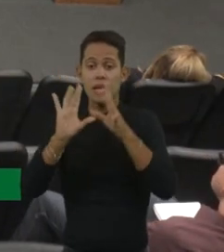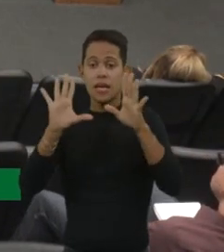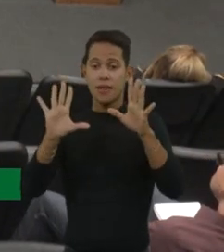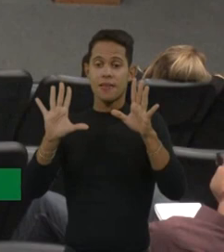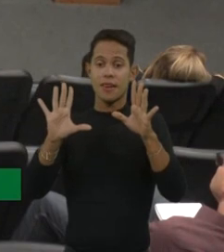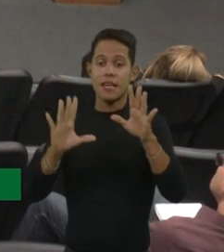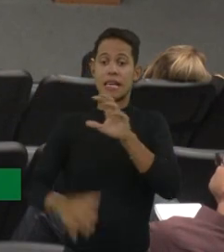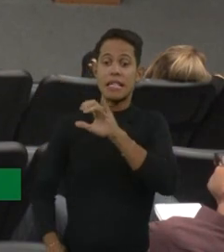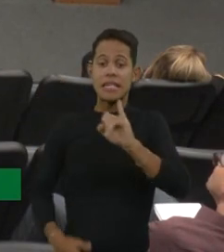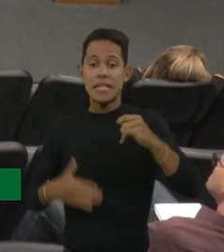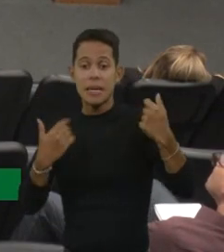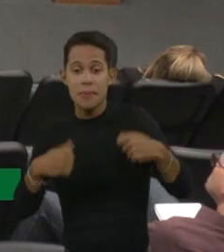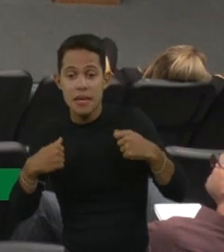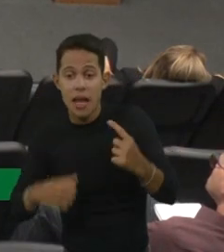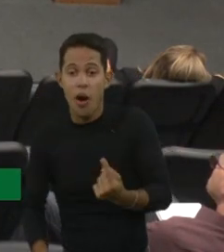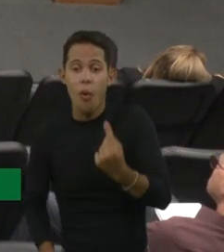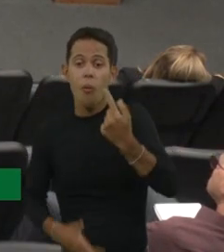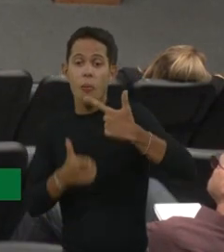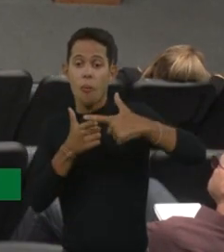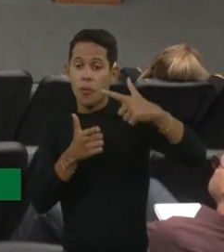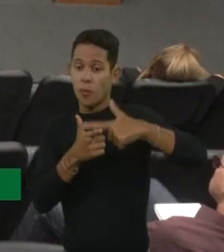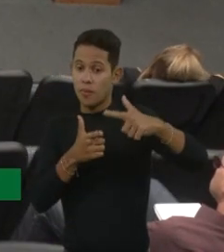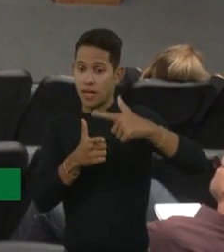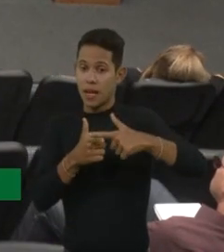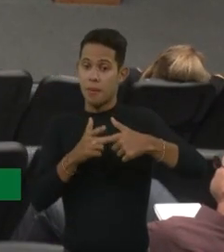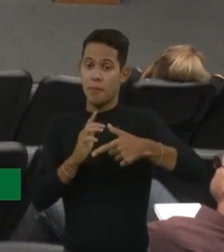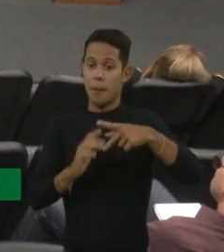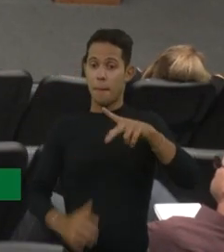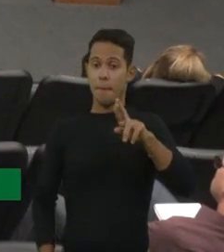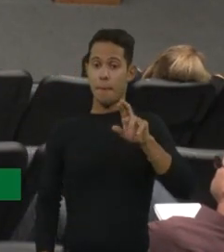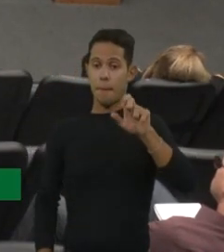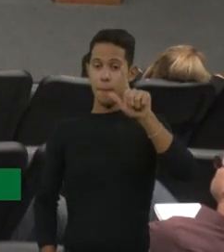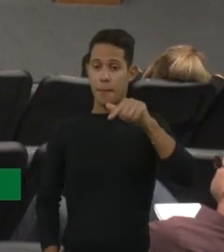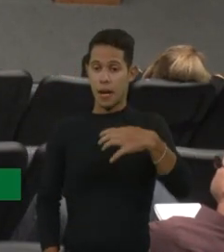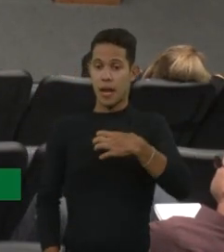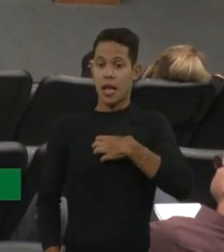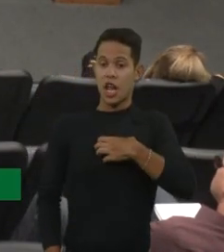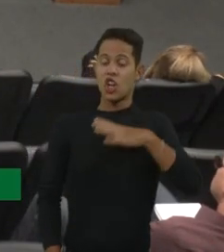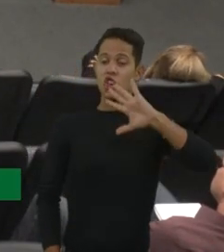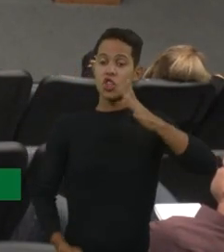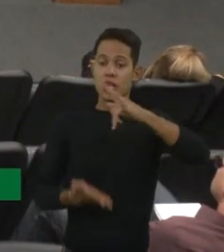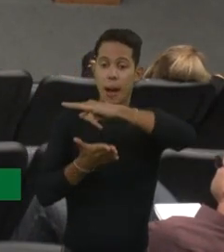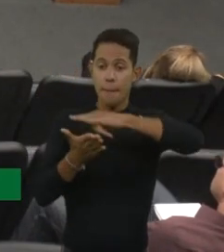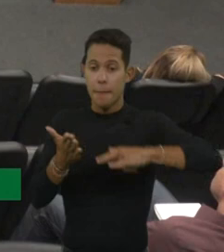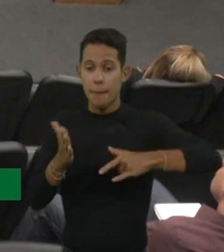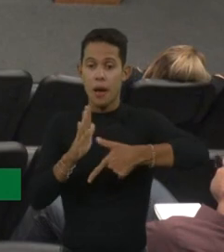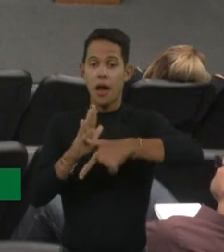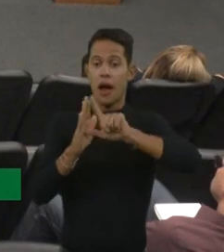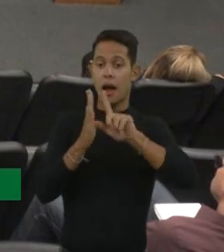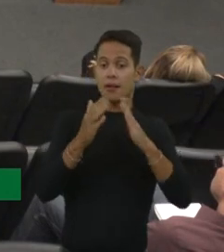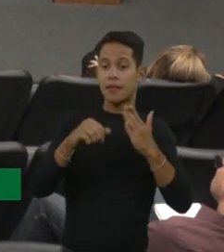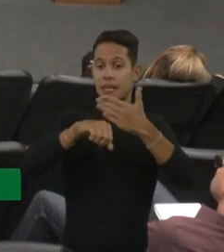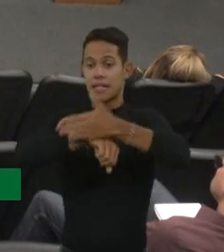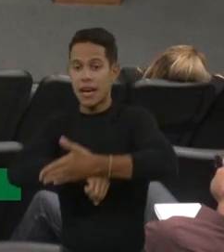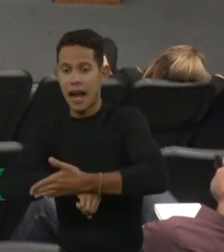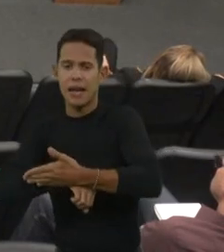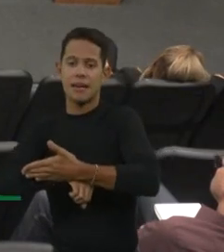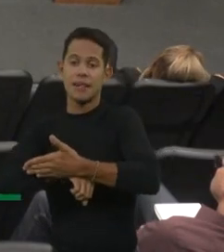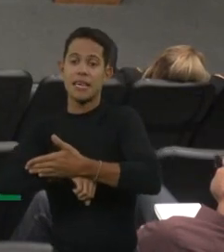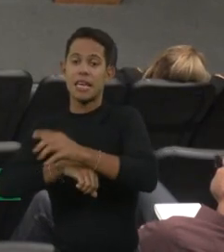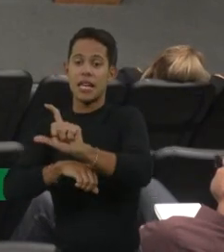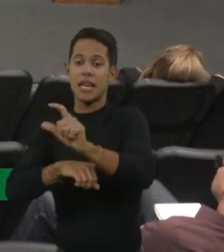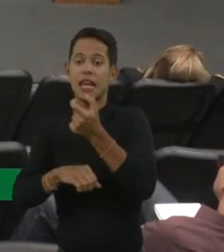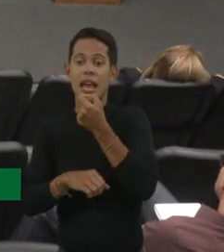quando a gente tiver um caso de pré-assintomático, que é urgência, a gente entra com os papéis de já ter a liberação, não esperar esses 15 dias, 30 dias.